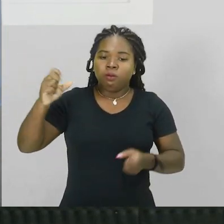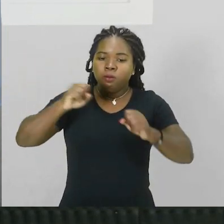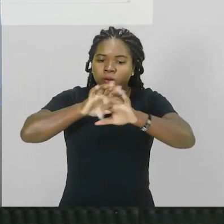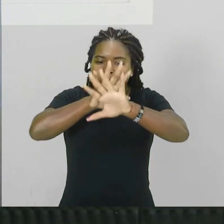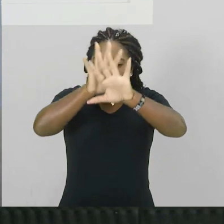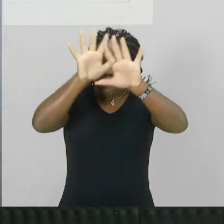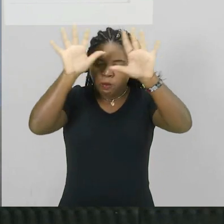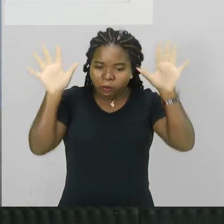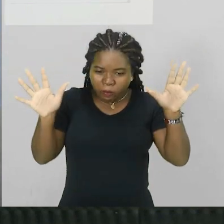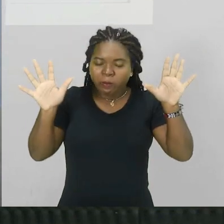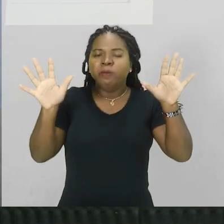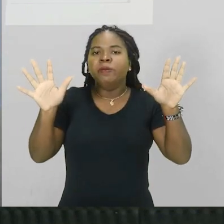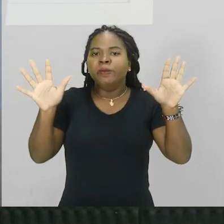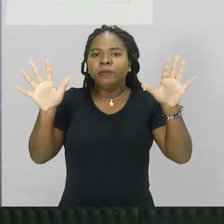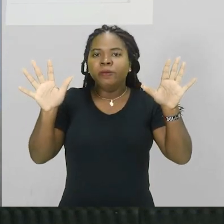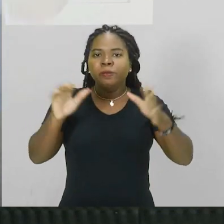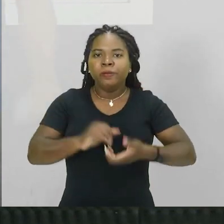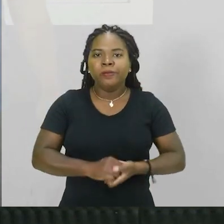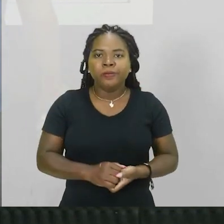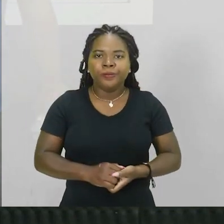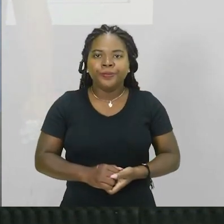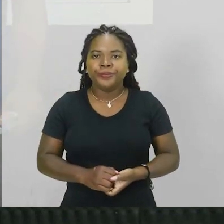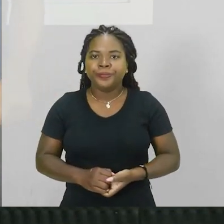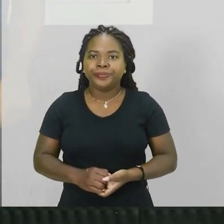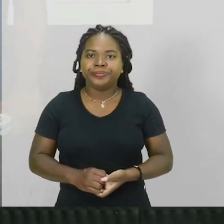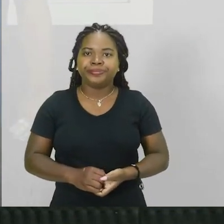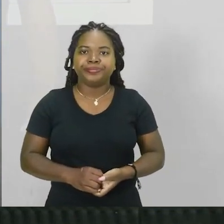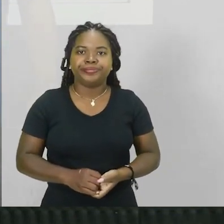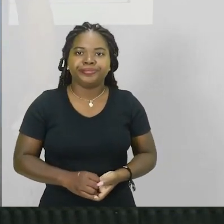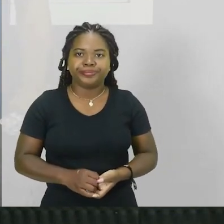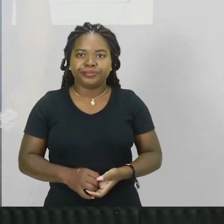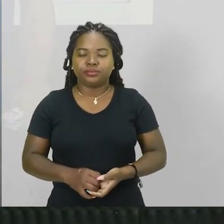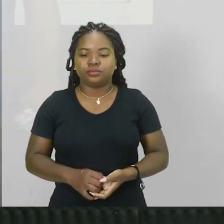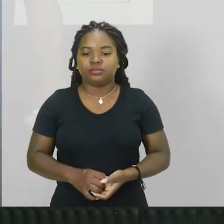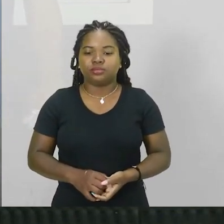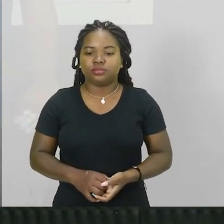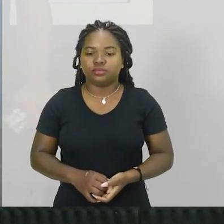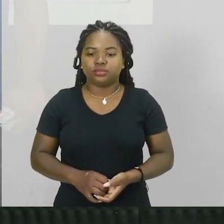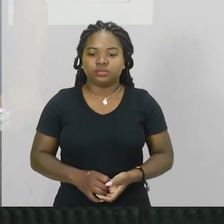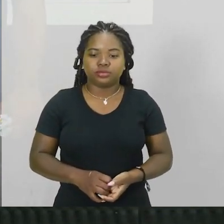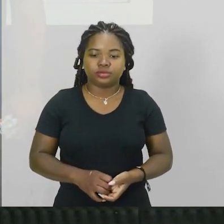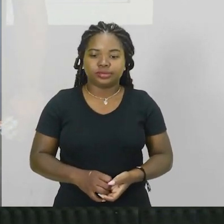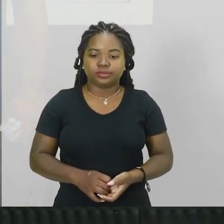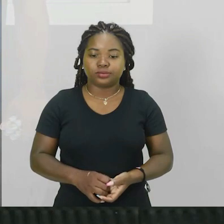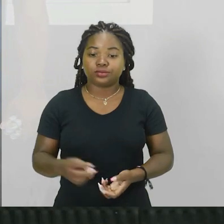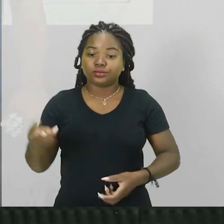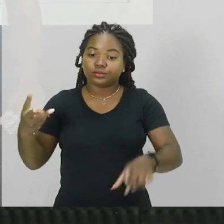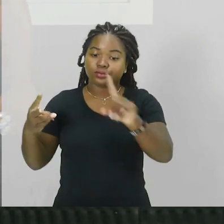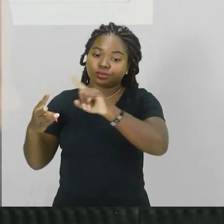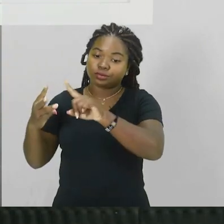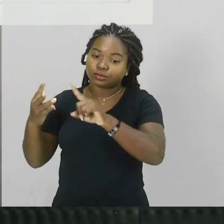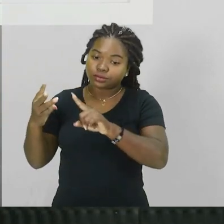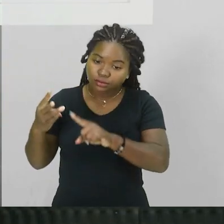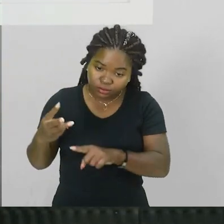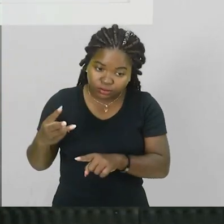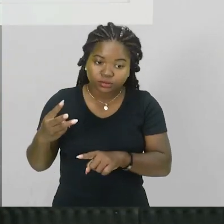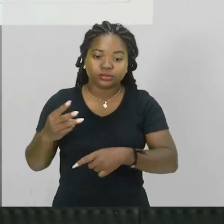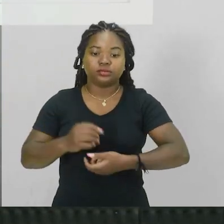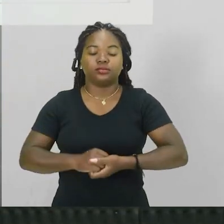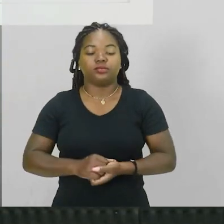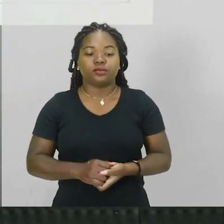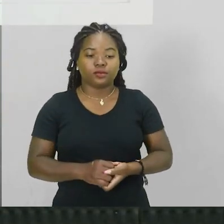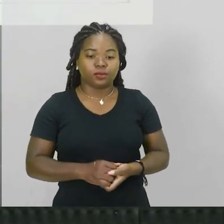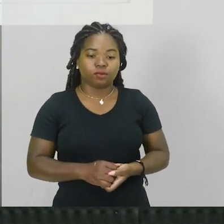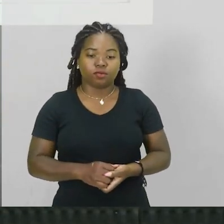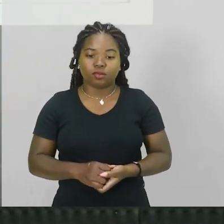clarear quando o ambiente não tem muita luz então esses três aspectos que